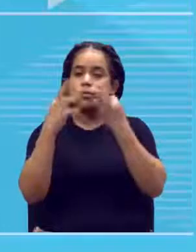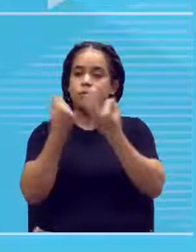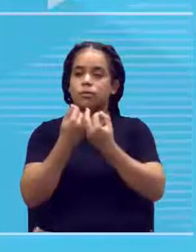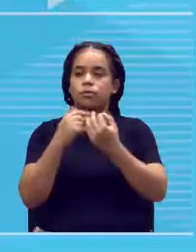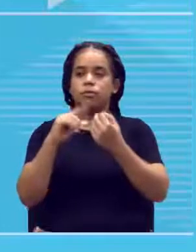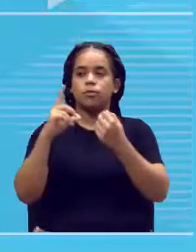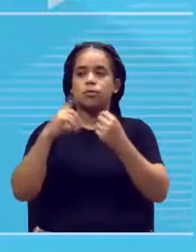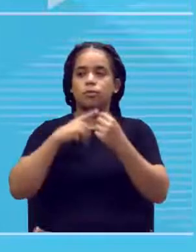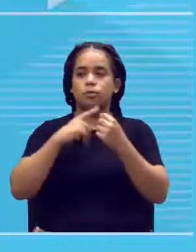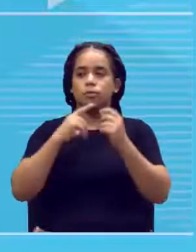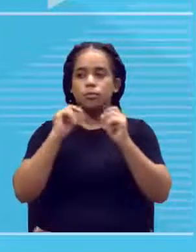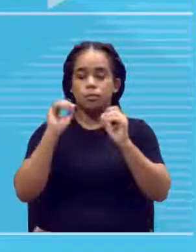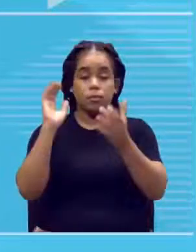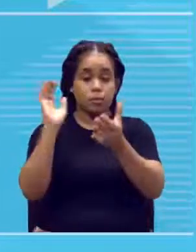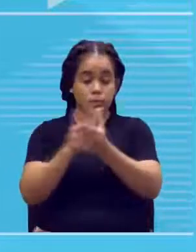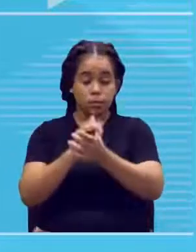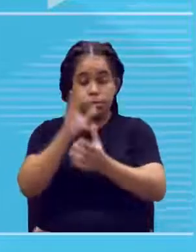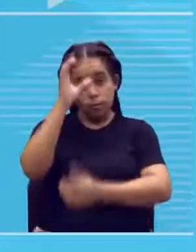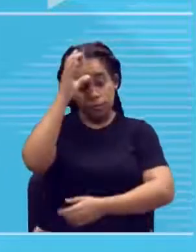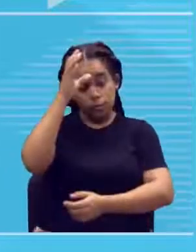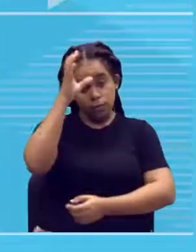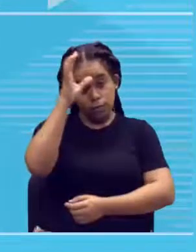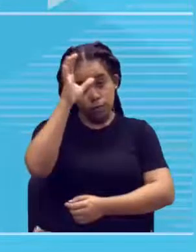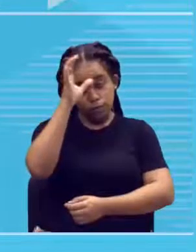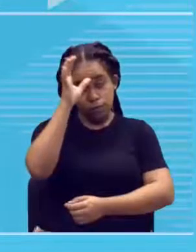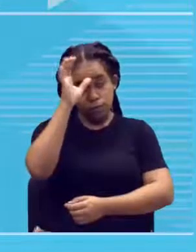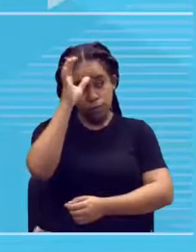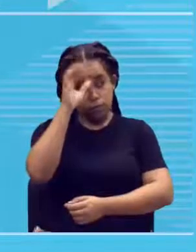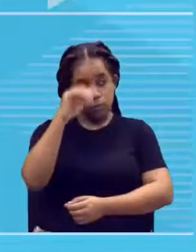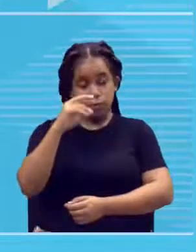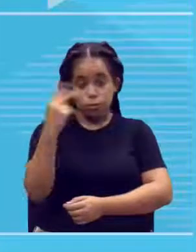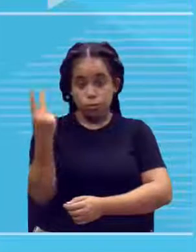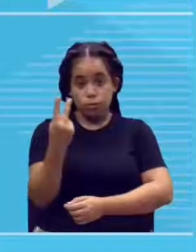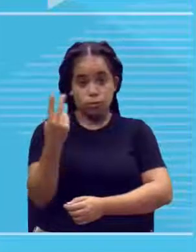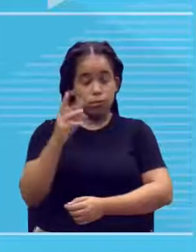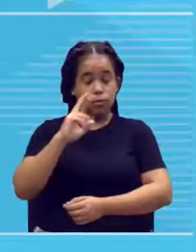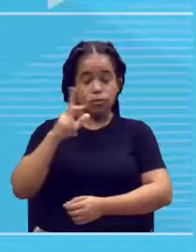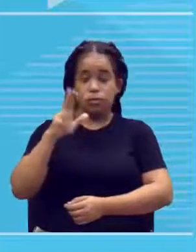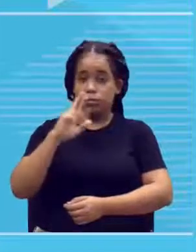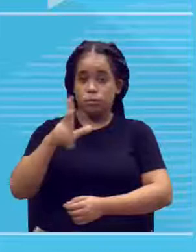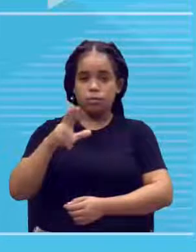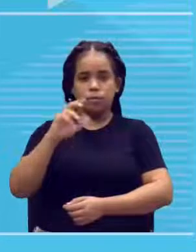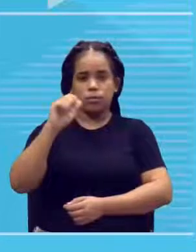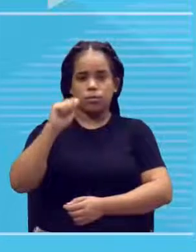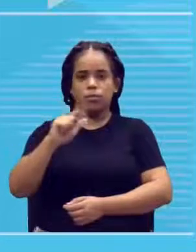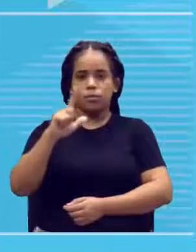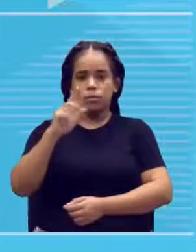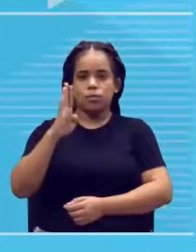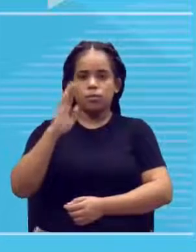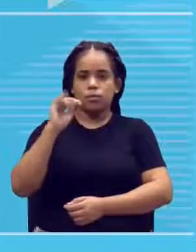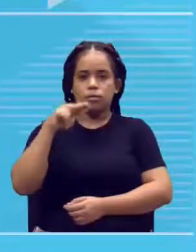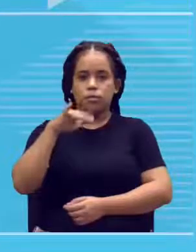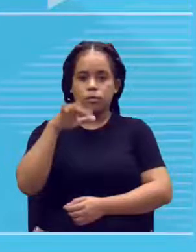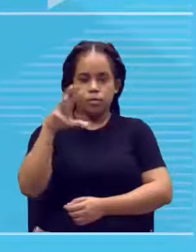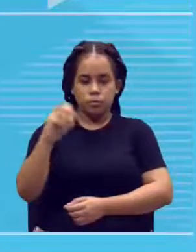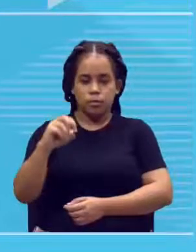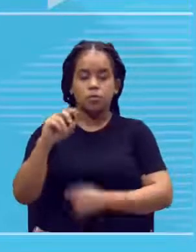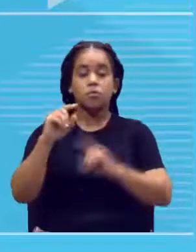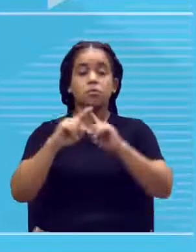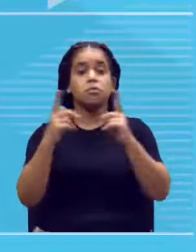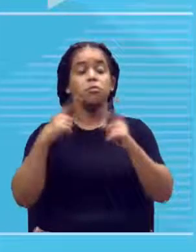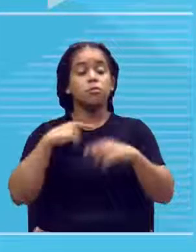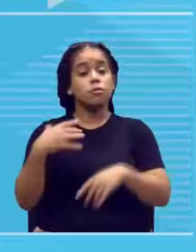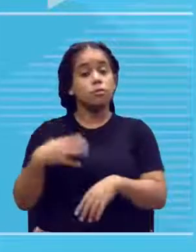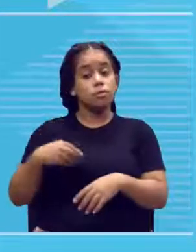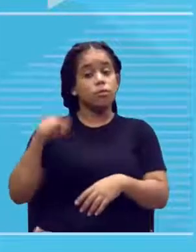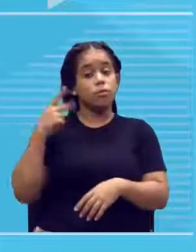não são albinos, Fenotipicamente são iguais, mas eles tiveram um filho albino.